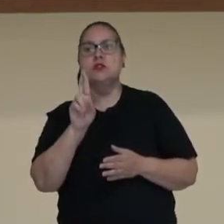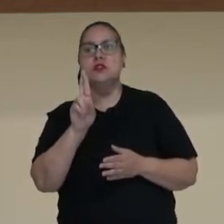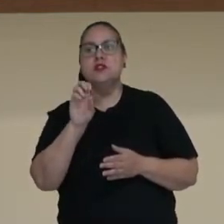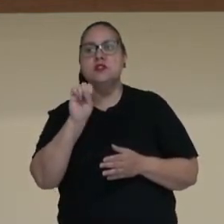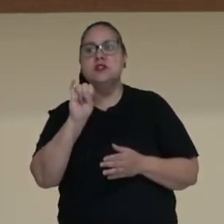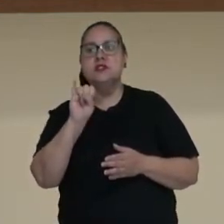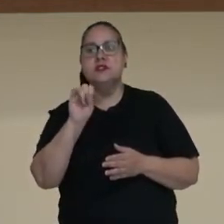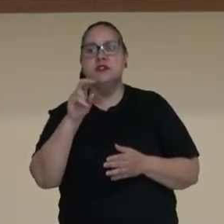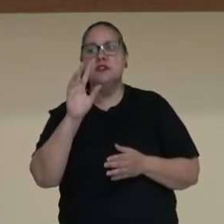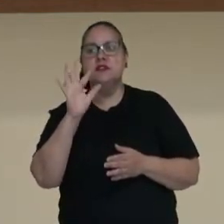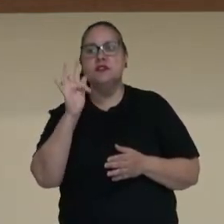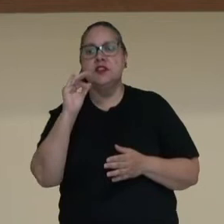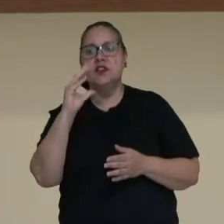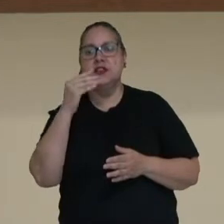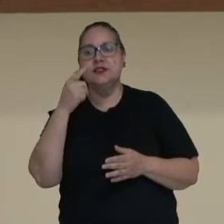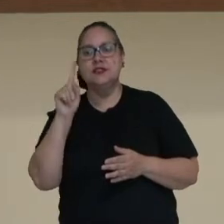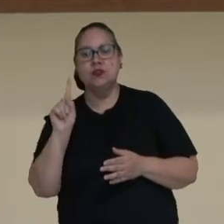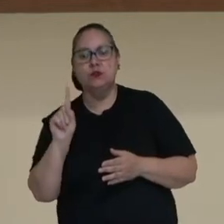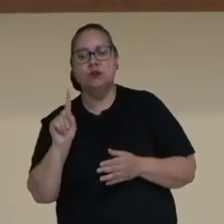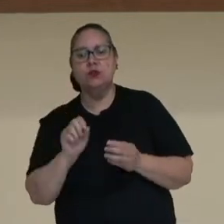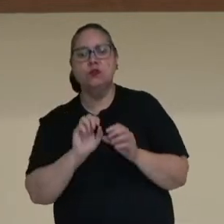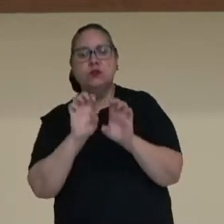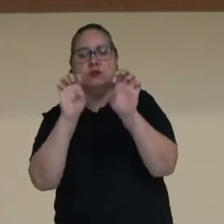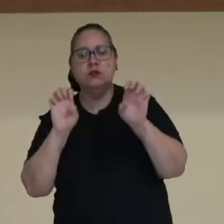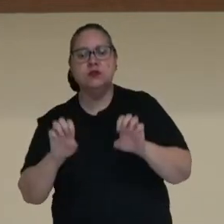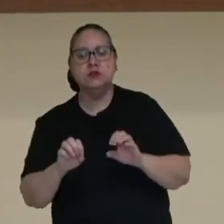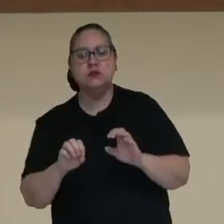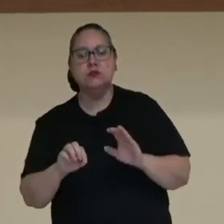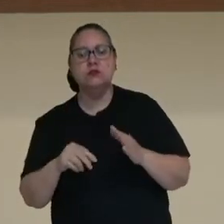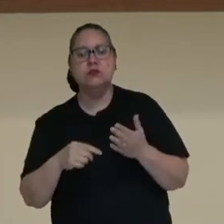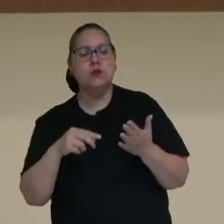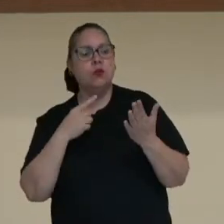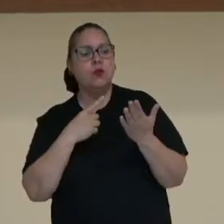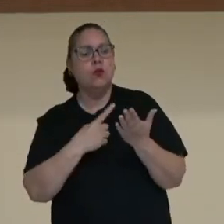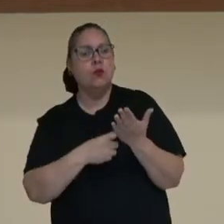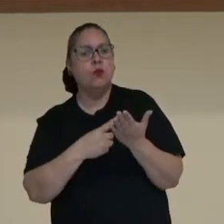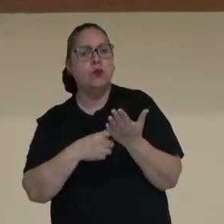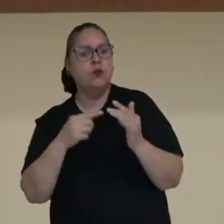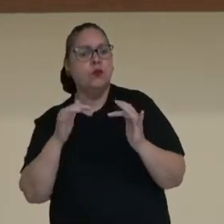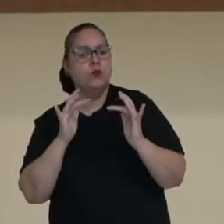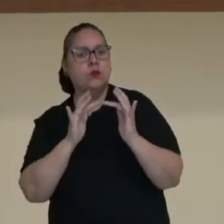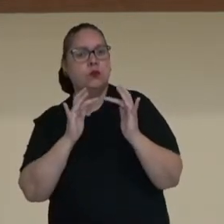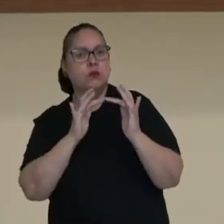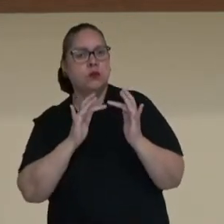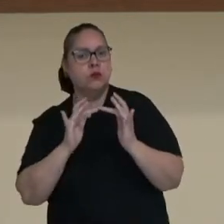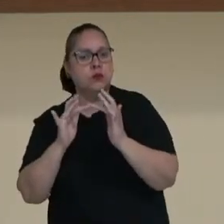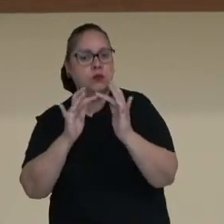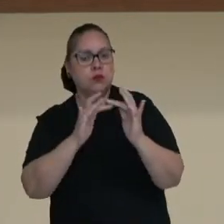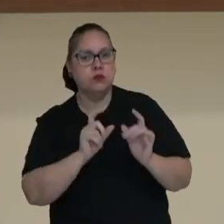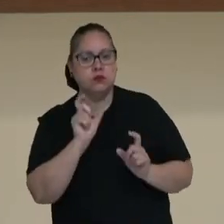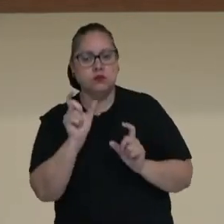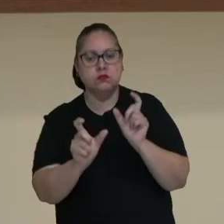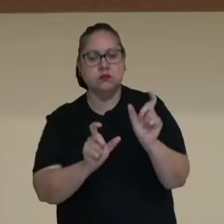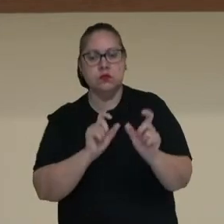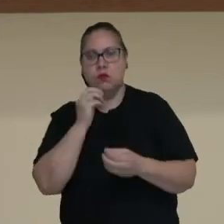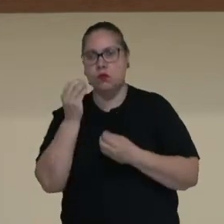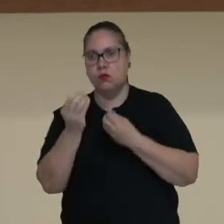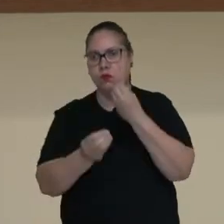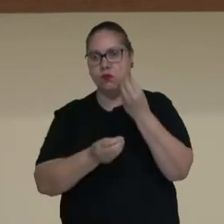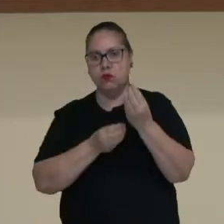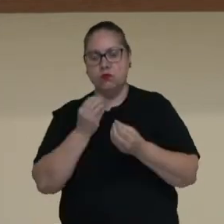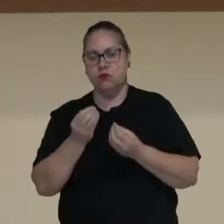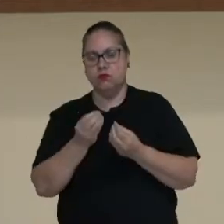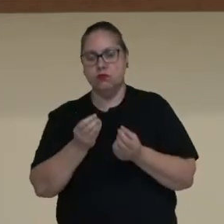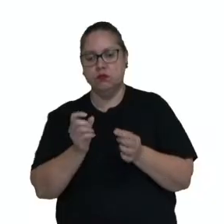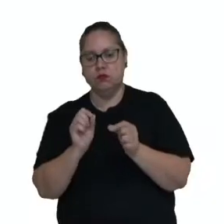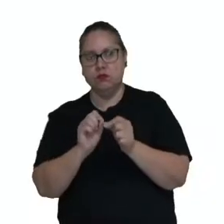Em relação ao esquema rítmico do poema, ou seja, as rimas, né? Como eu conto isso?